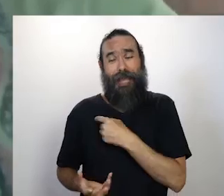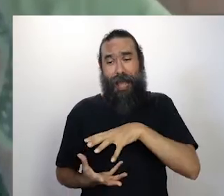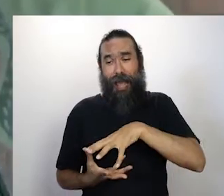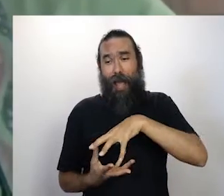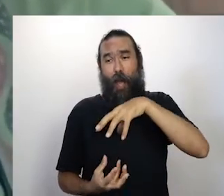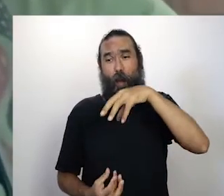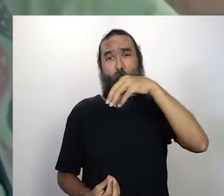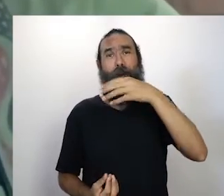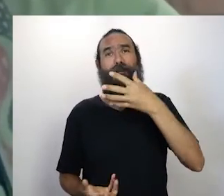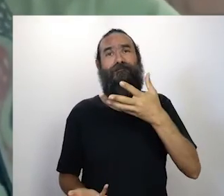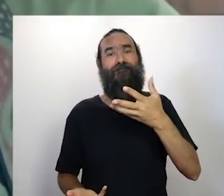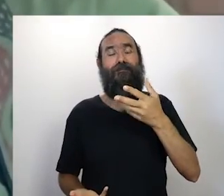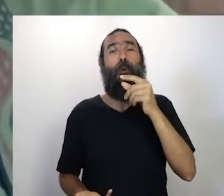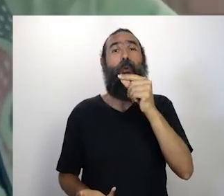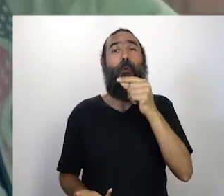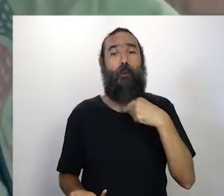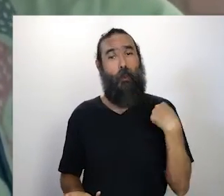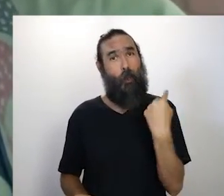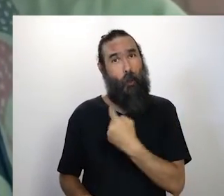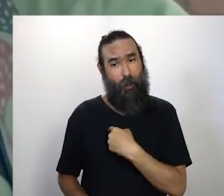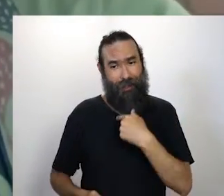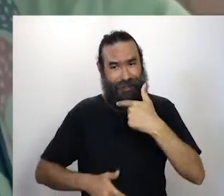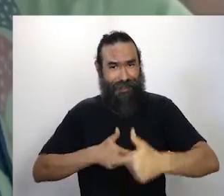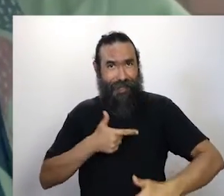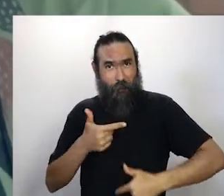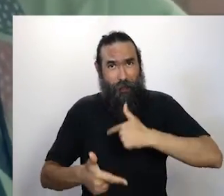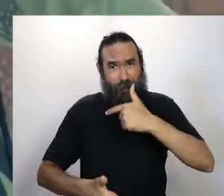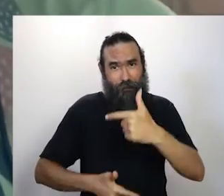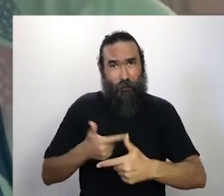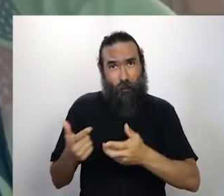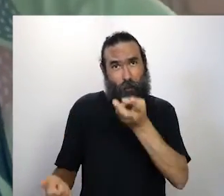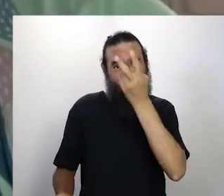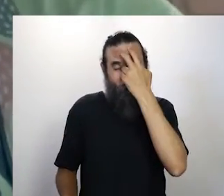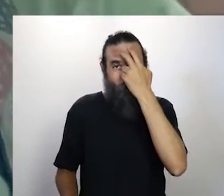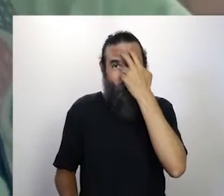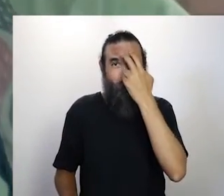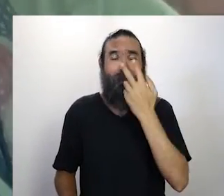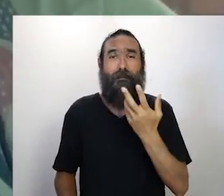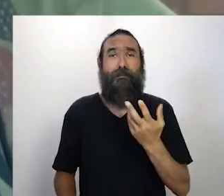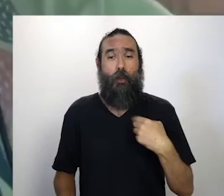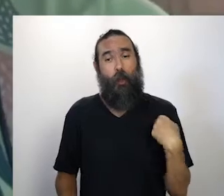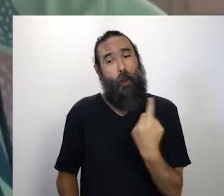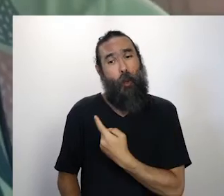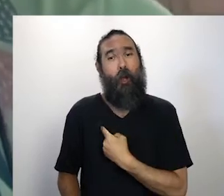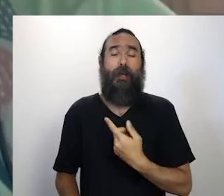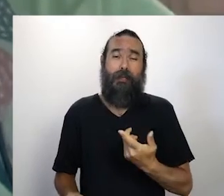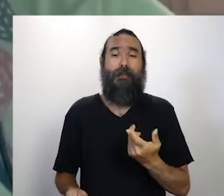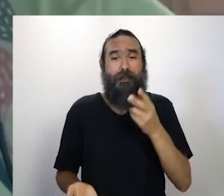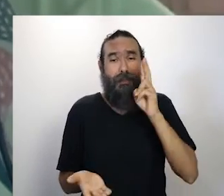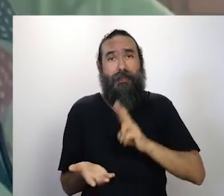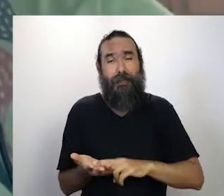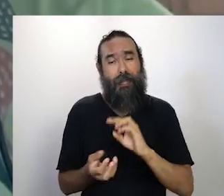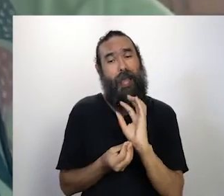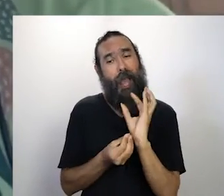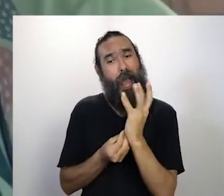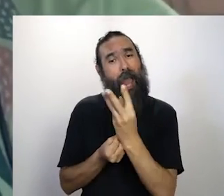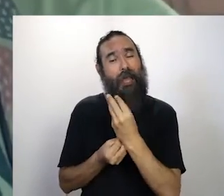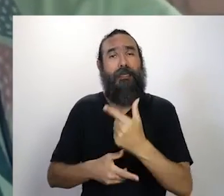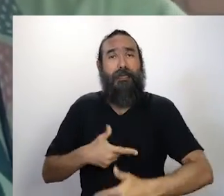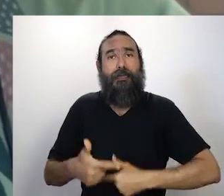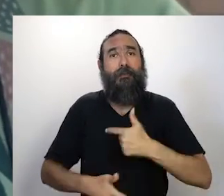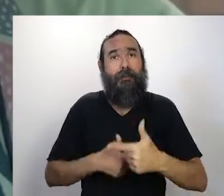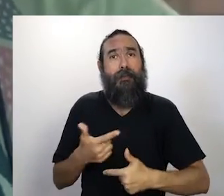tem essa questão da produção muito forte, né? A gente é artista, a gente tem essa questão